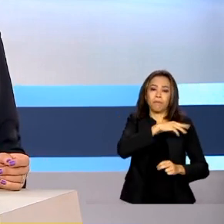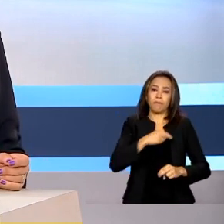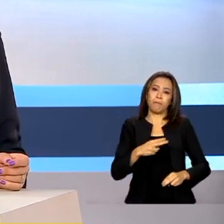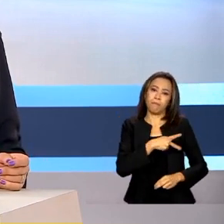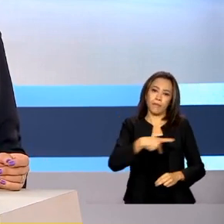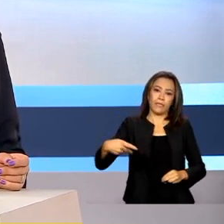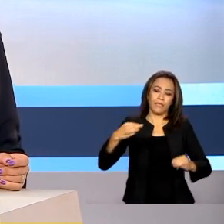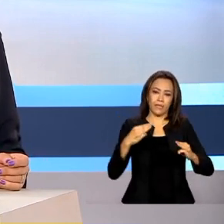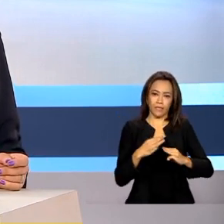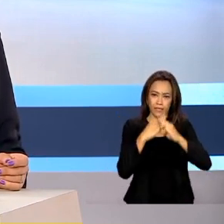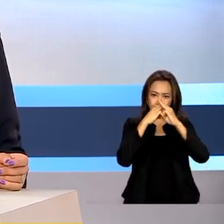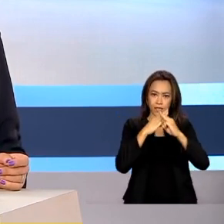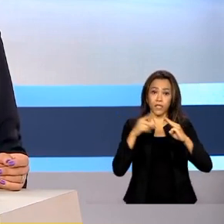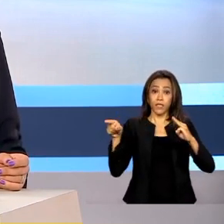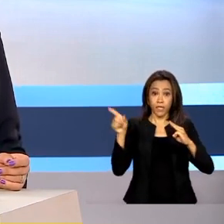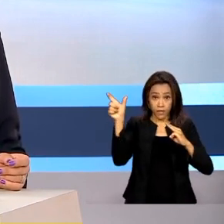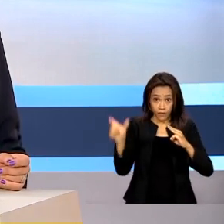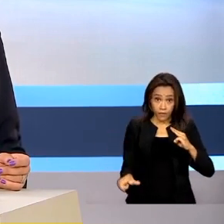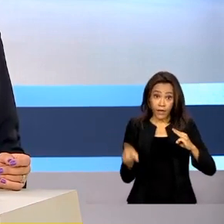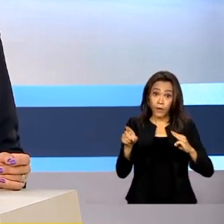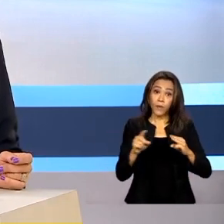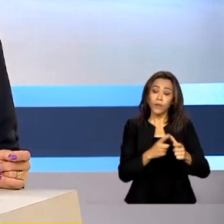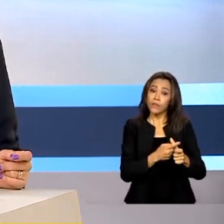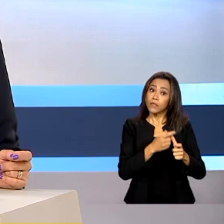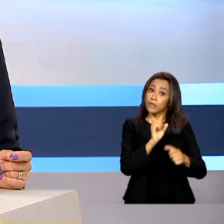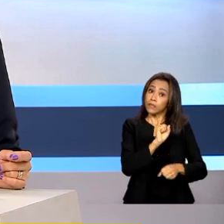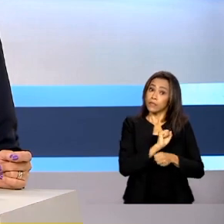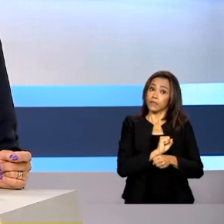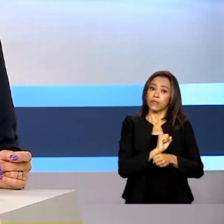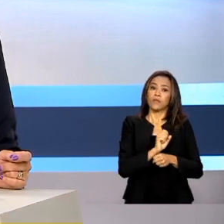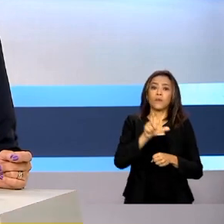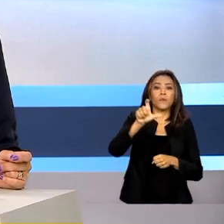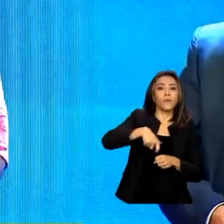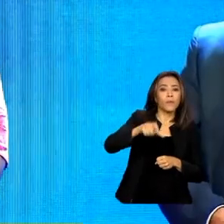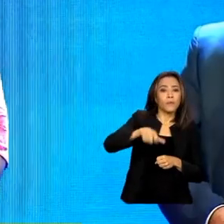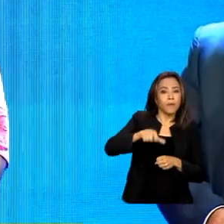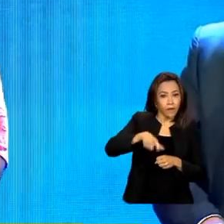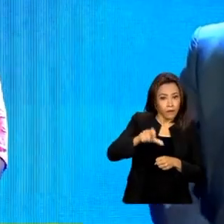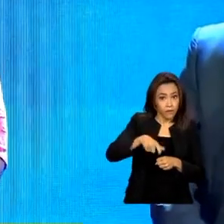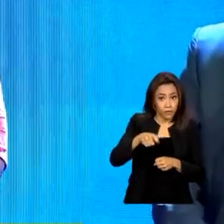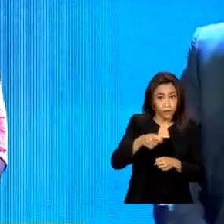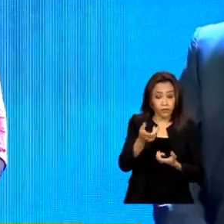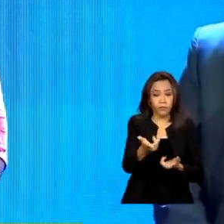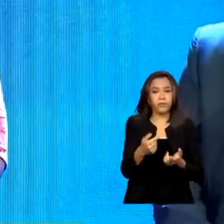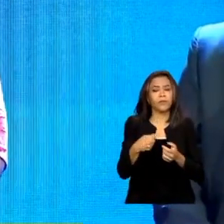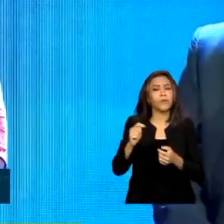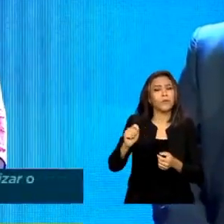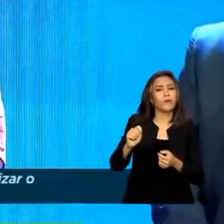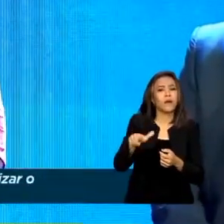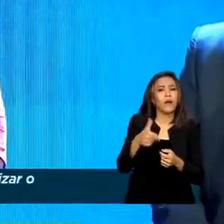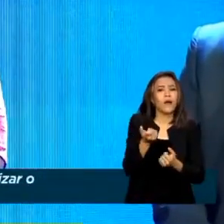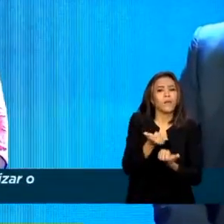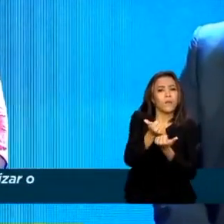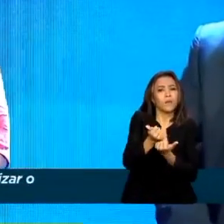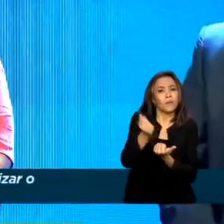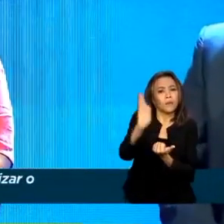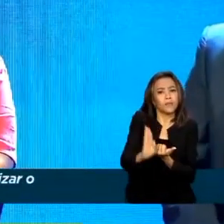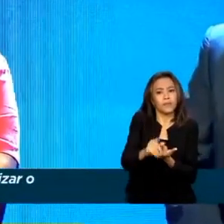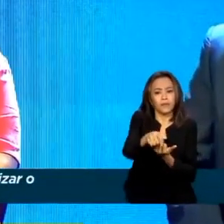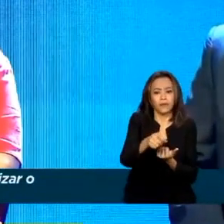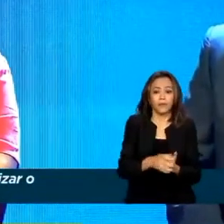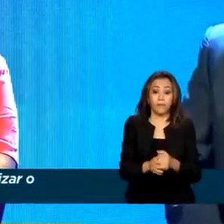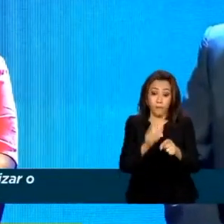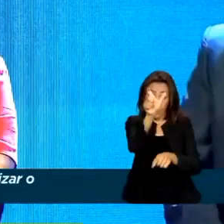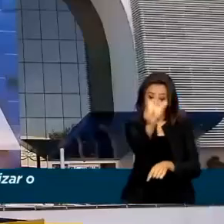anunciou a suspensão do empréstimo consignado do Auxílio Brasil. Segundo a nova presidente da Caixa